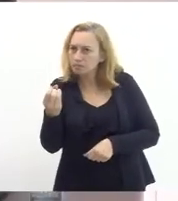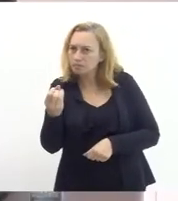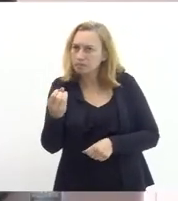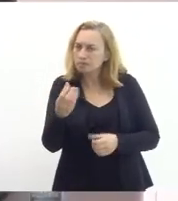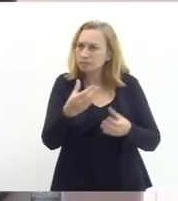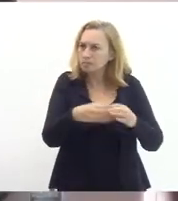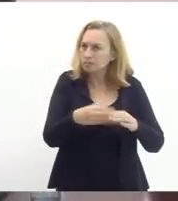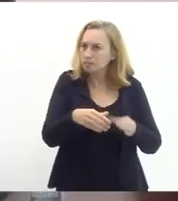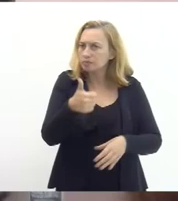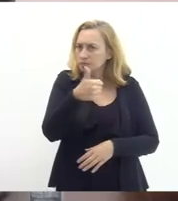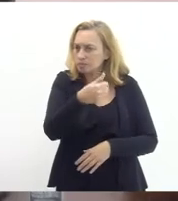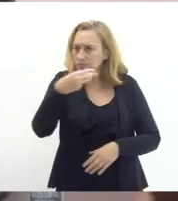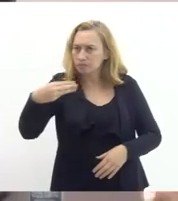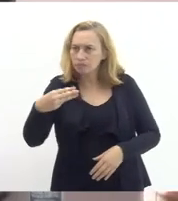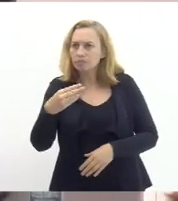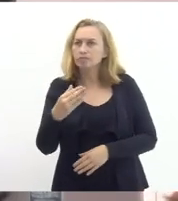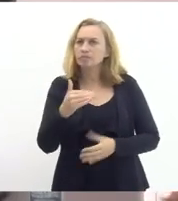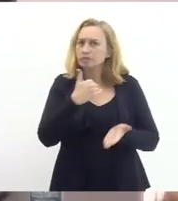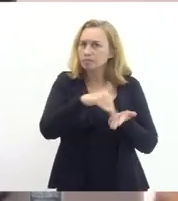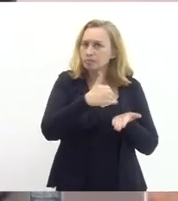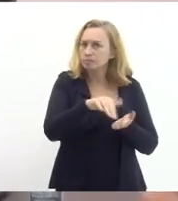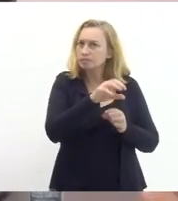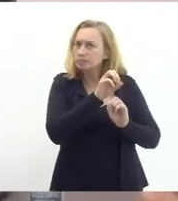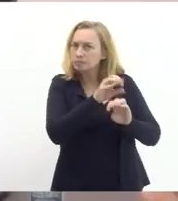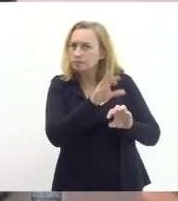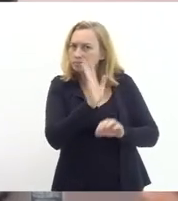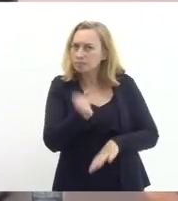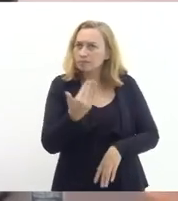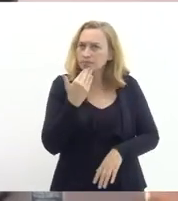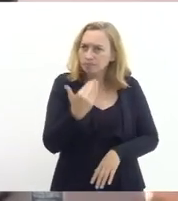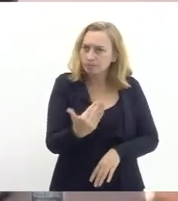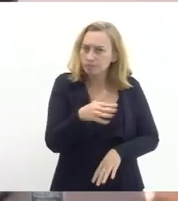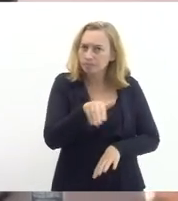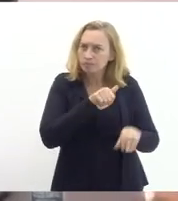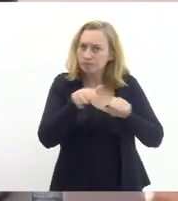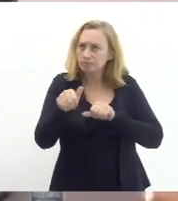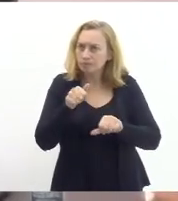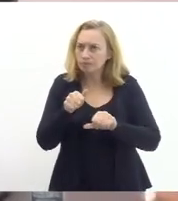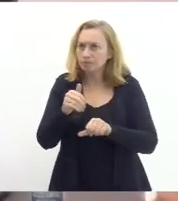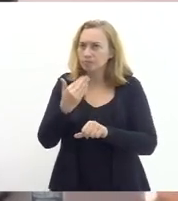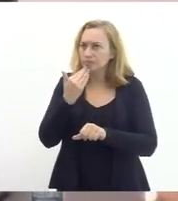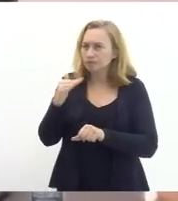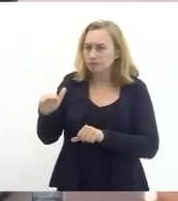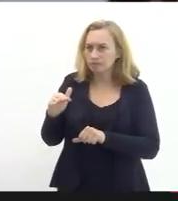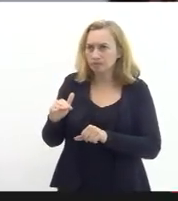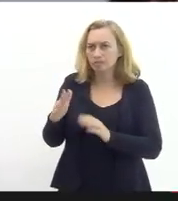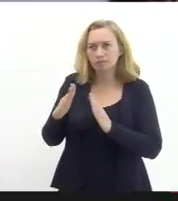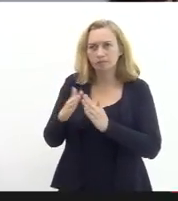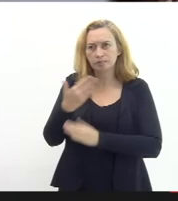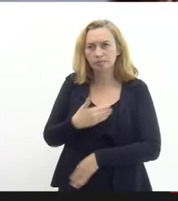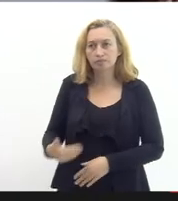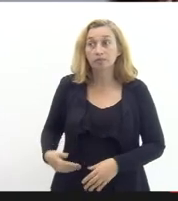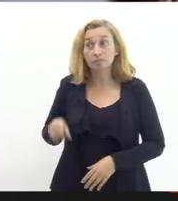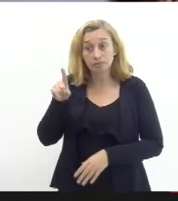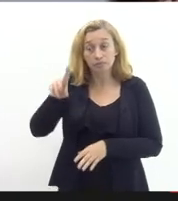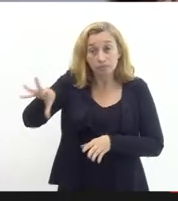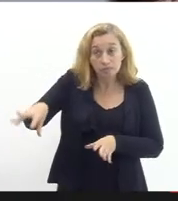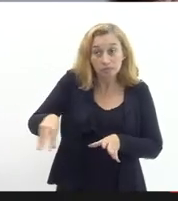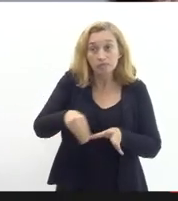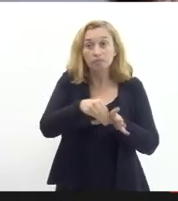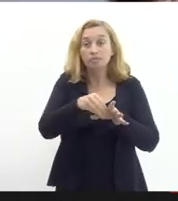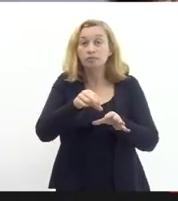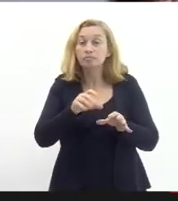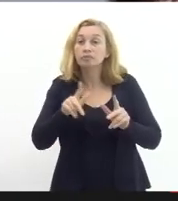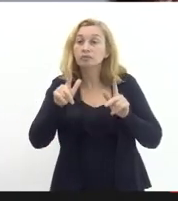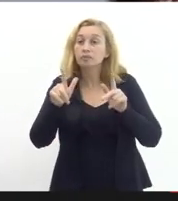a SEDUC já solicitou a convocação deles à Casa Civil é isso? esse está na mesma preparação